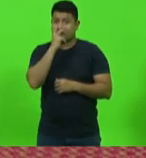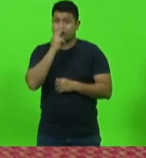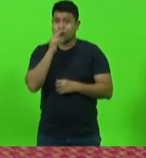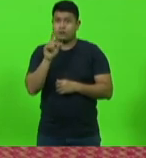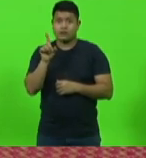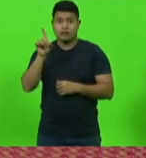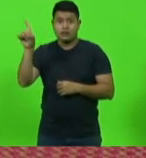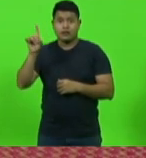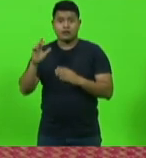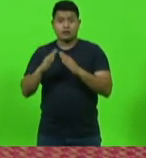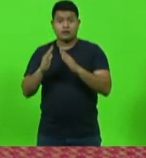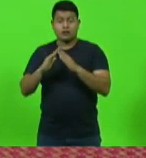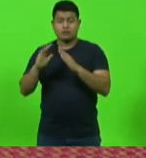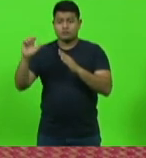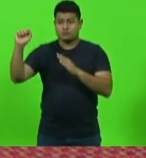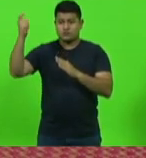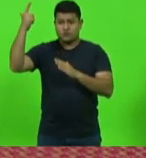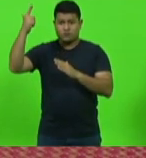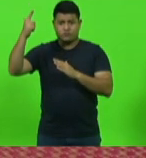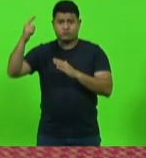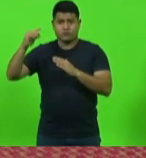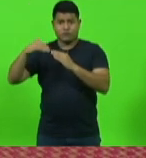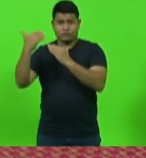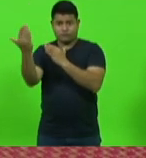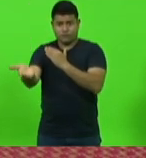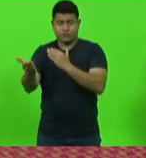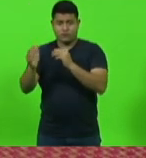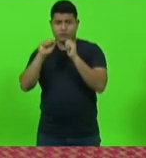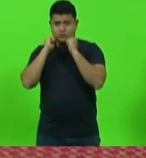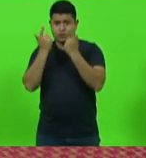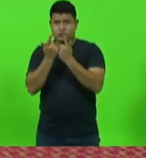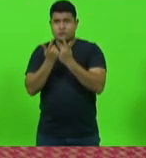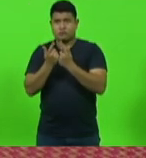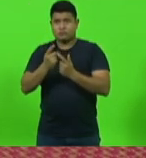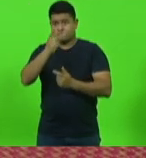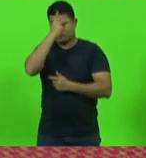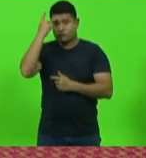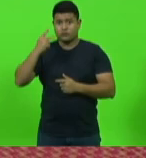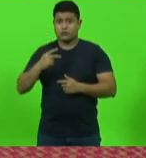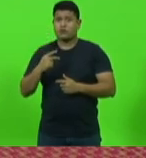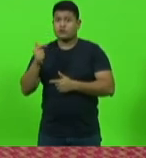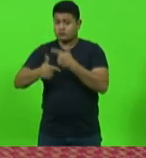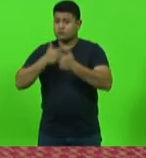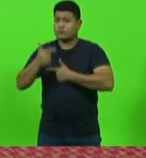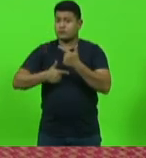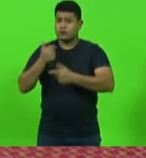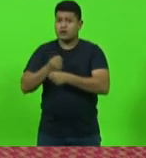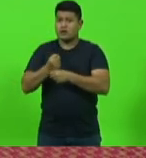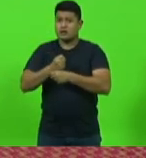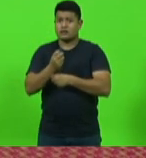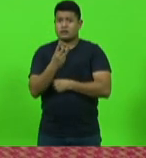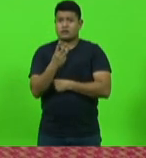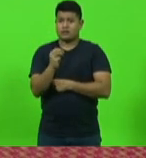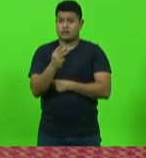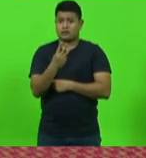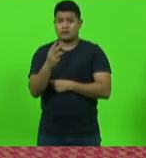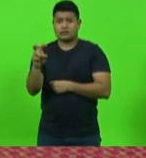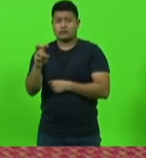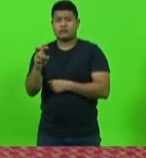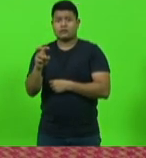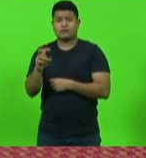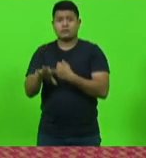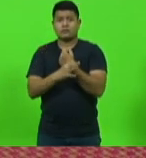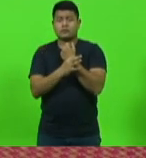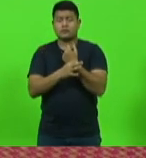lá em pé, no sol lá, pessoas que dedicaram mais de 30, 35 anos da sua vida para a segurança pública do Estado de Santa